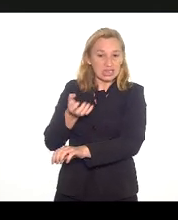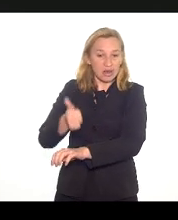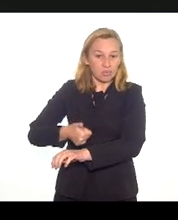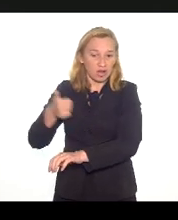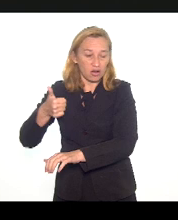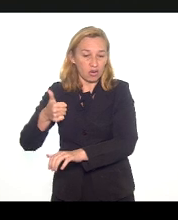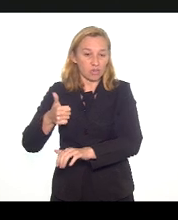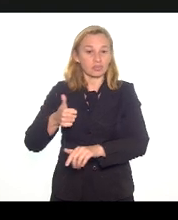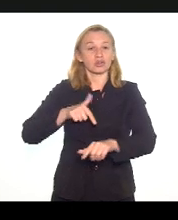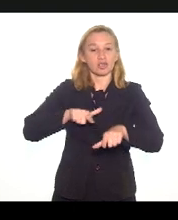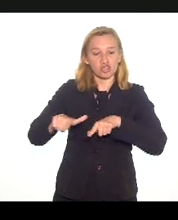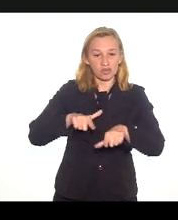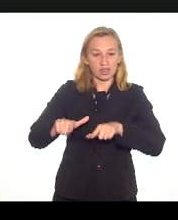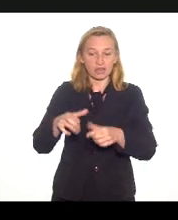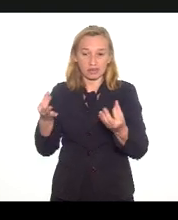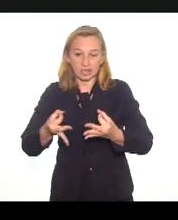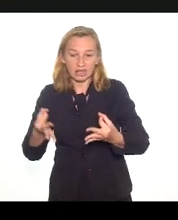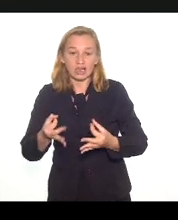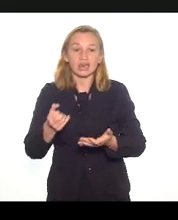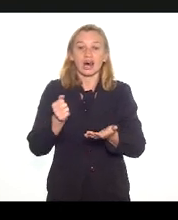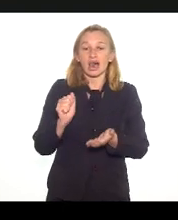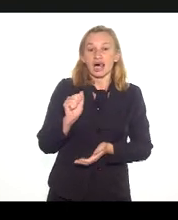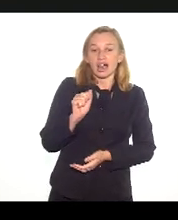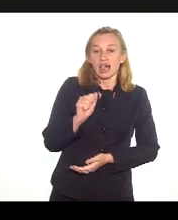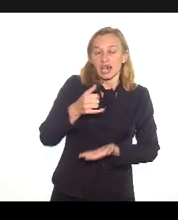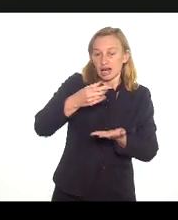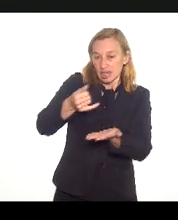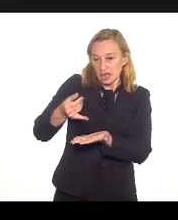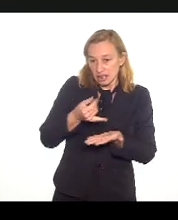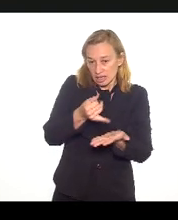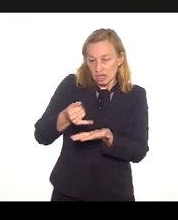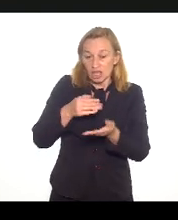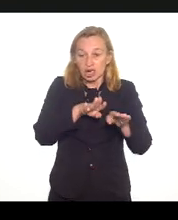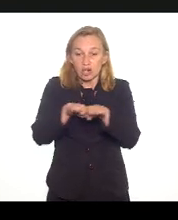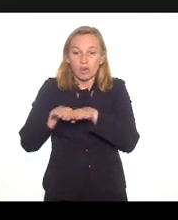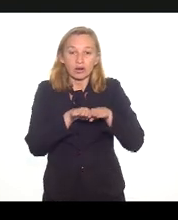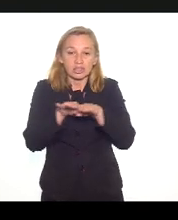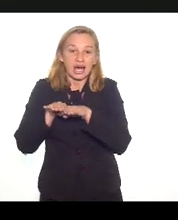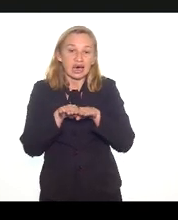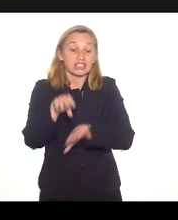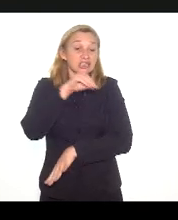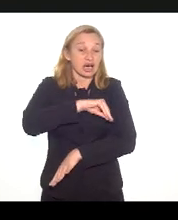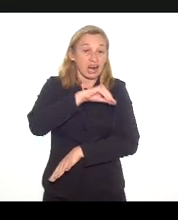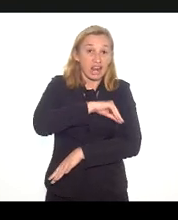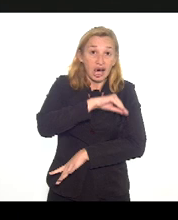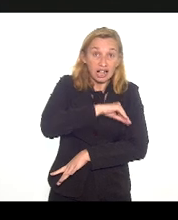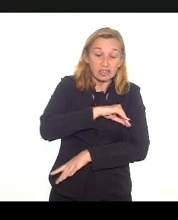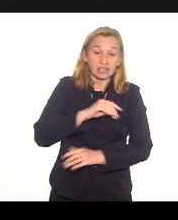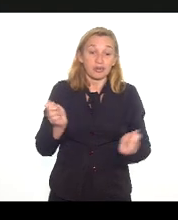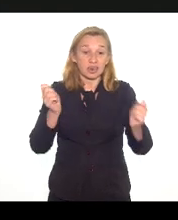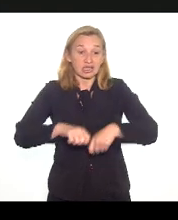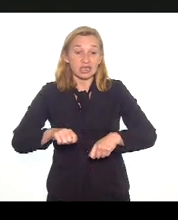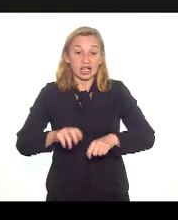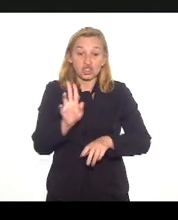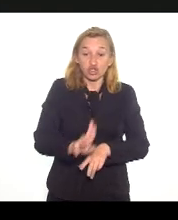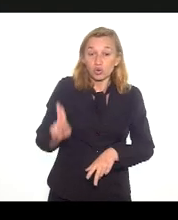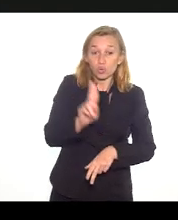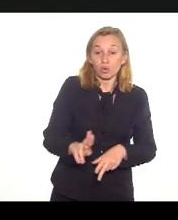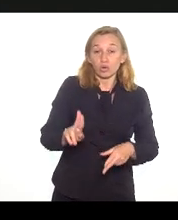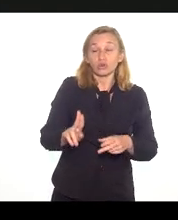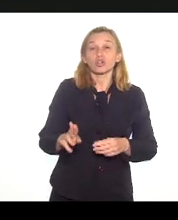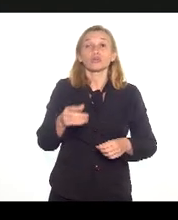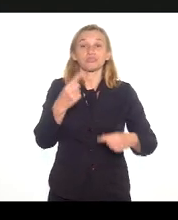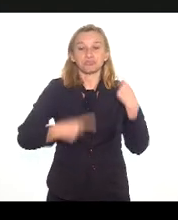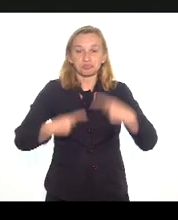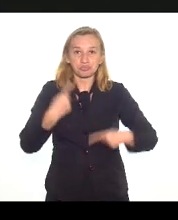se a gente quiser ter dinamismo, inclusive, para os capitalistas, se a gente quiser ter maior igualdade de renda, capacidade de consumo, política de saúde e